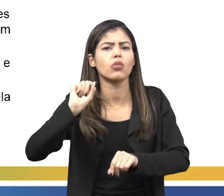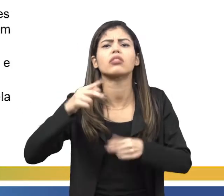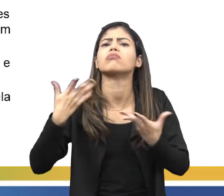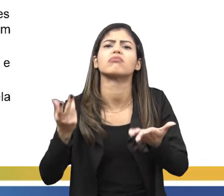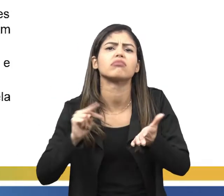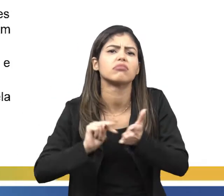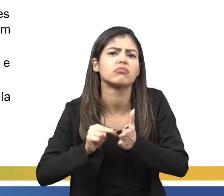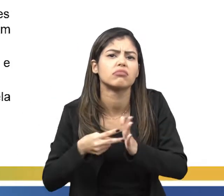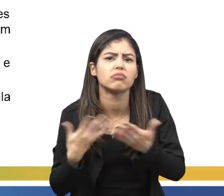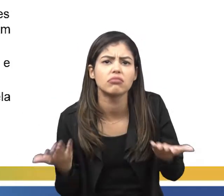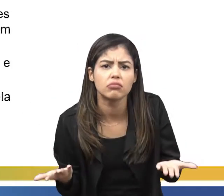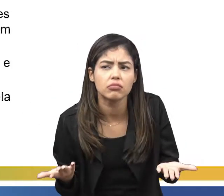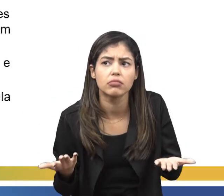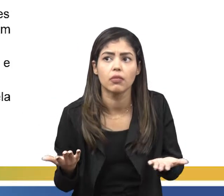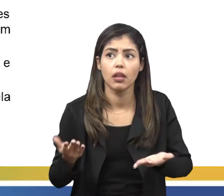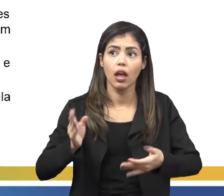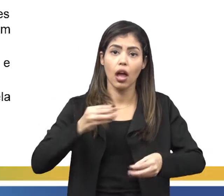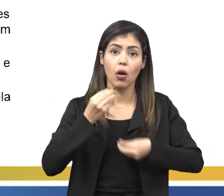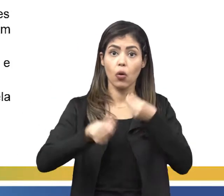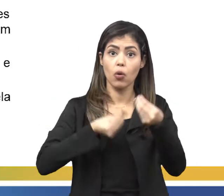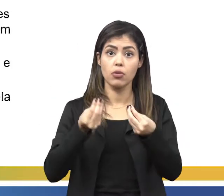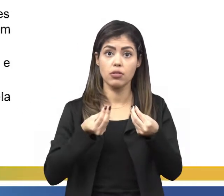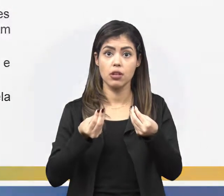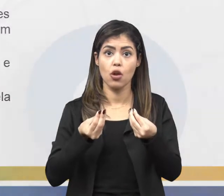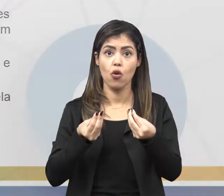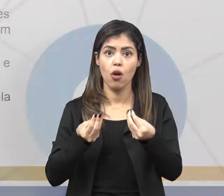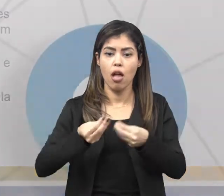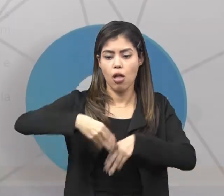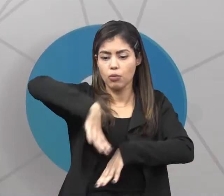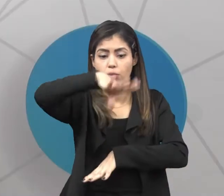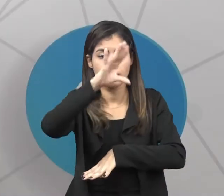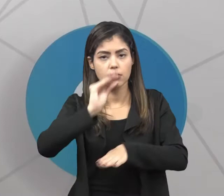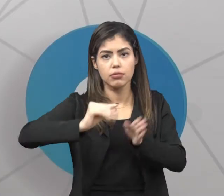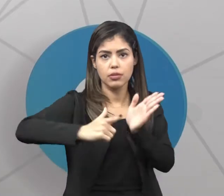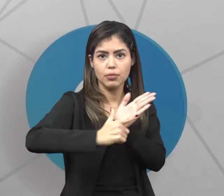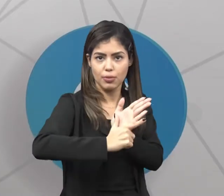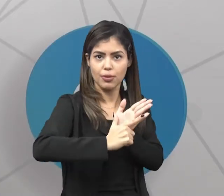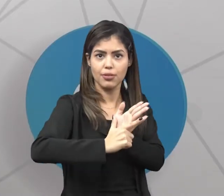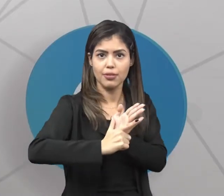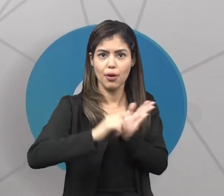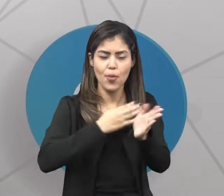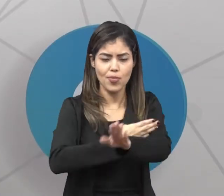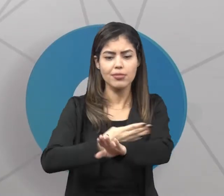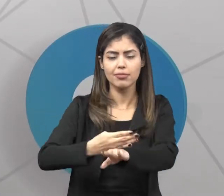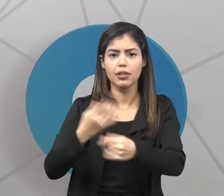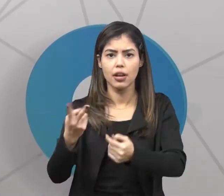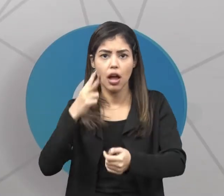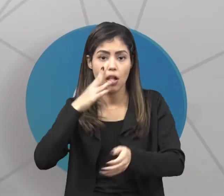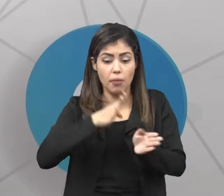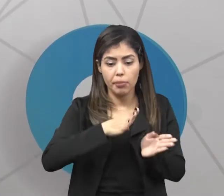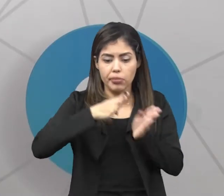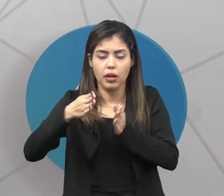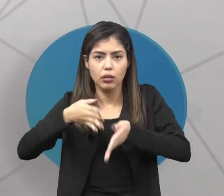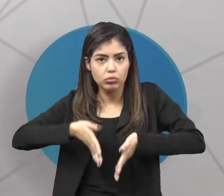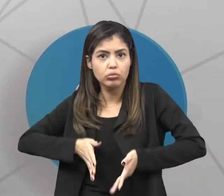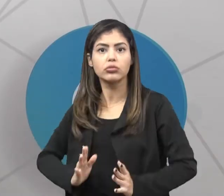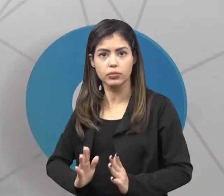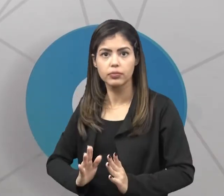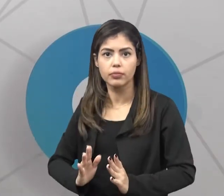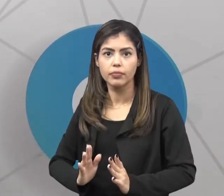essa tábula rasa? É como se nós fôssemos uma folha de papel em branco. E a partir do momento que nós nascemos,